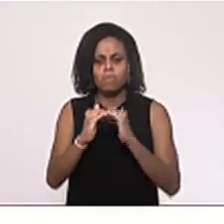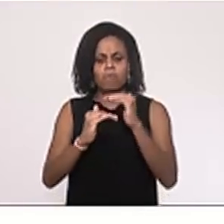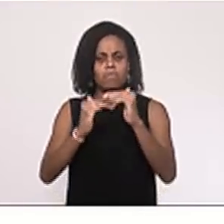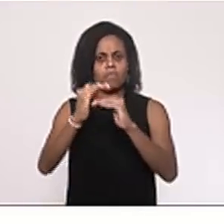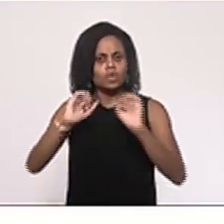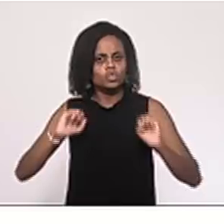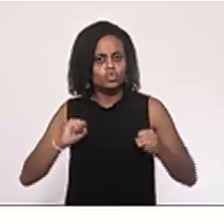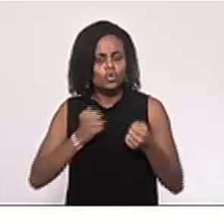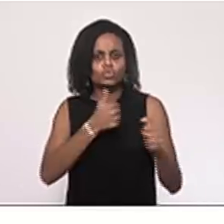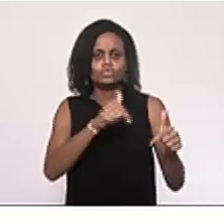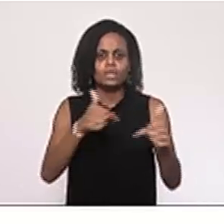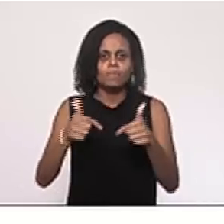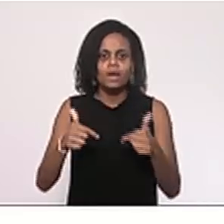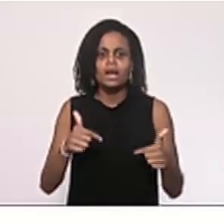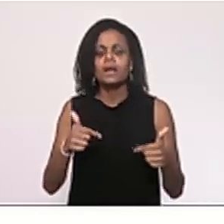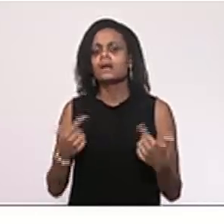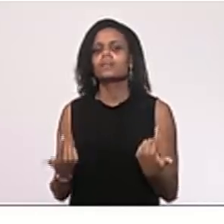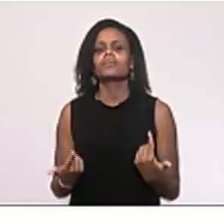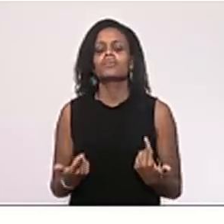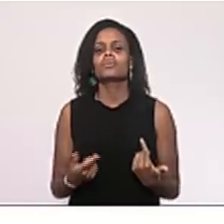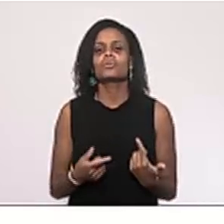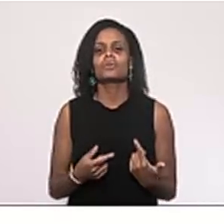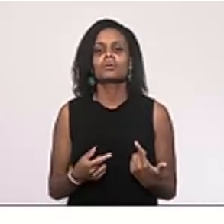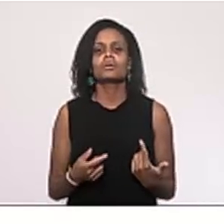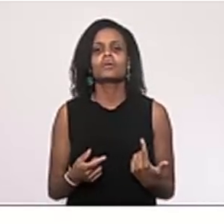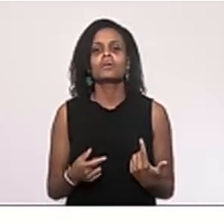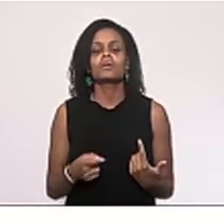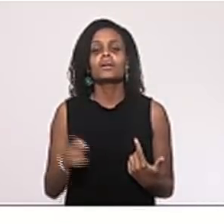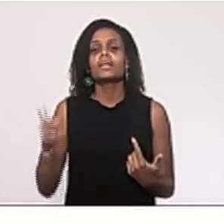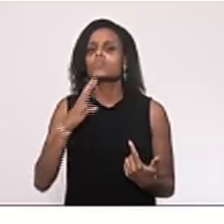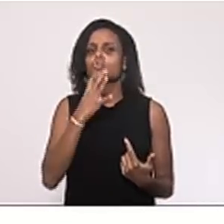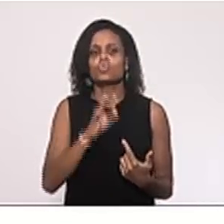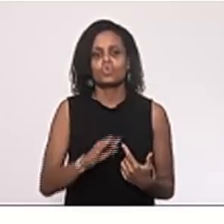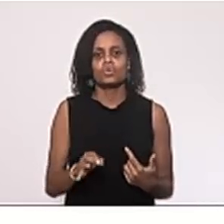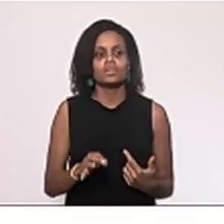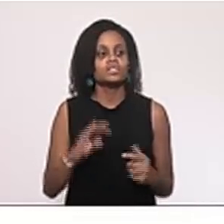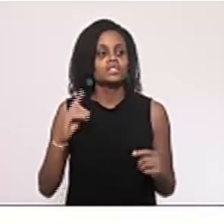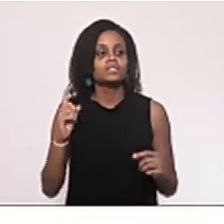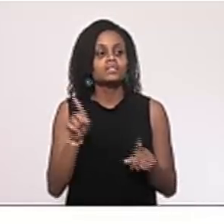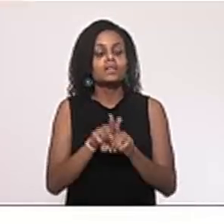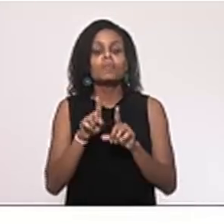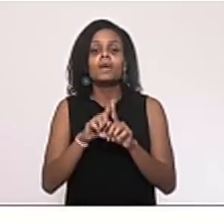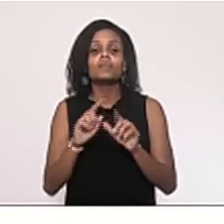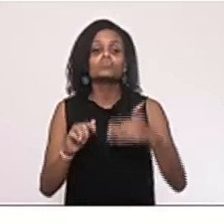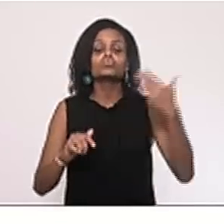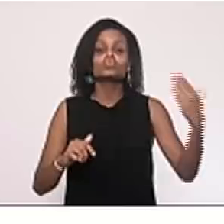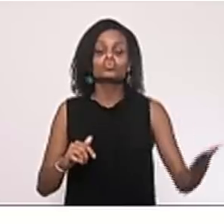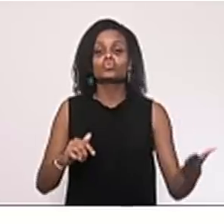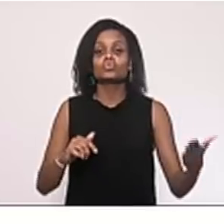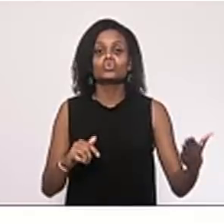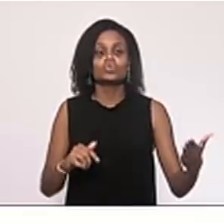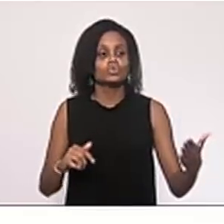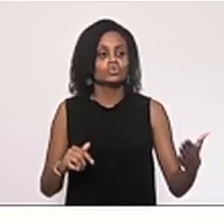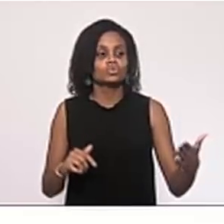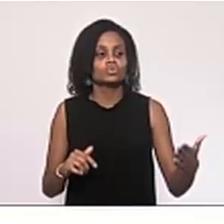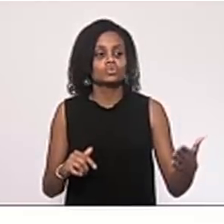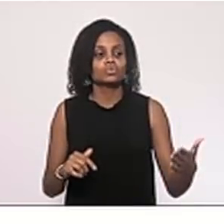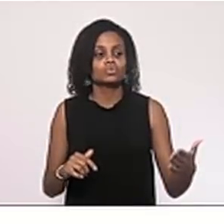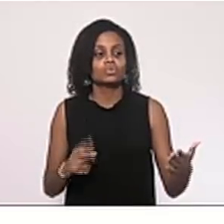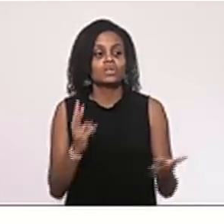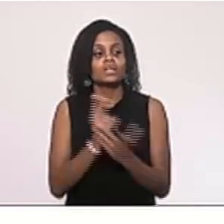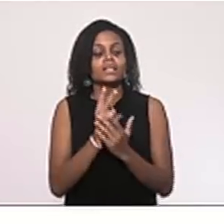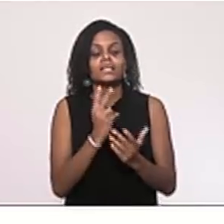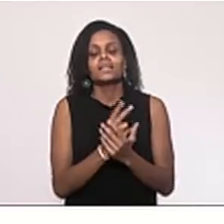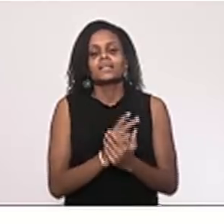do seu próprio trabalho, com a meritocracia que eles não conhecem e, do outro lado do balcão, sempre foi um